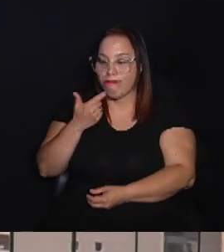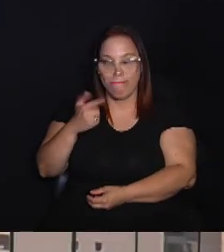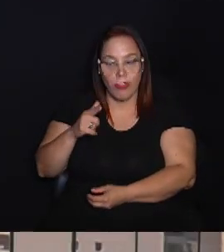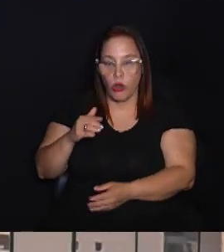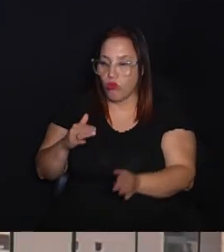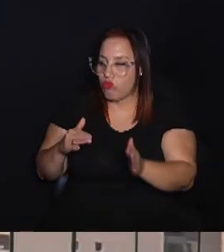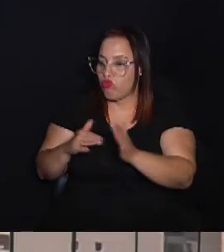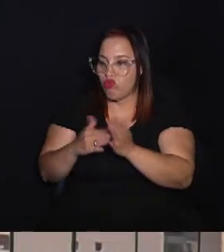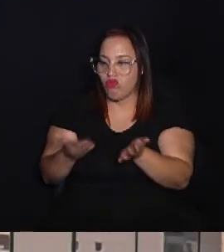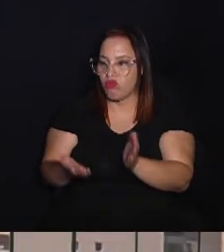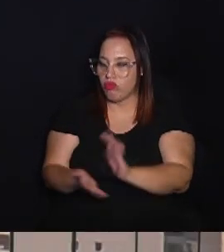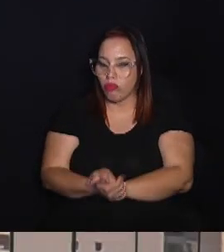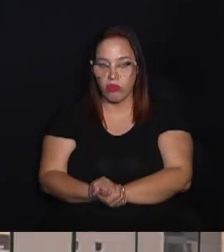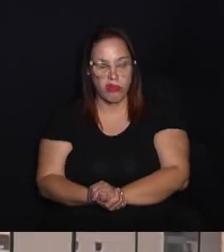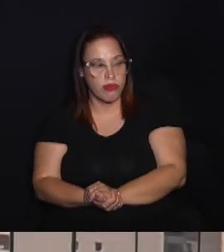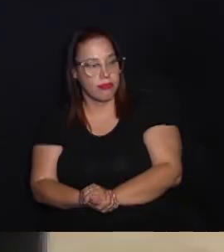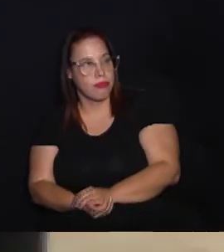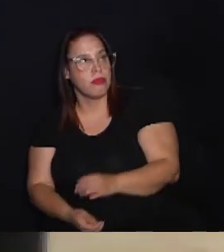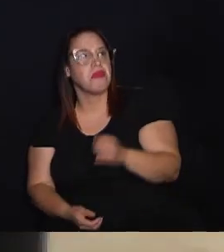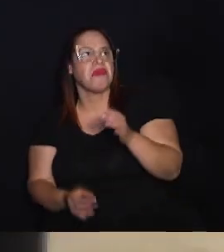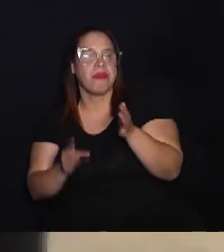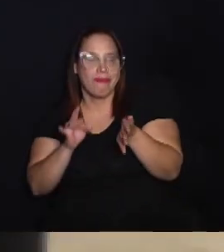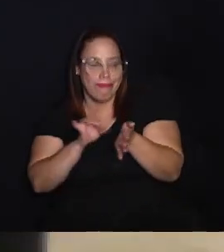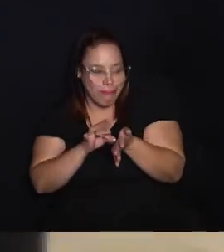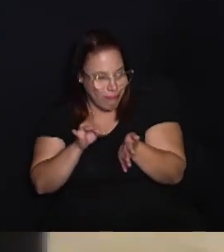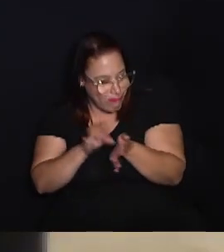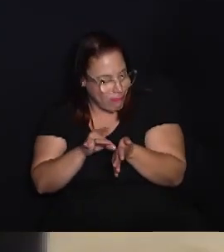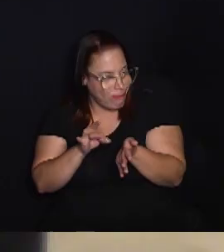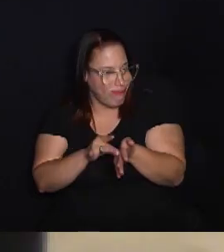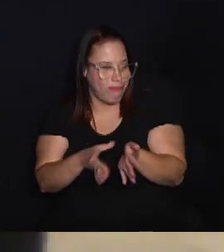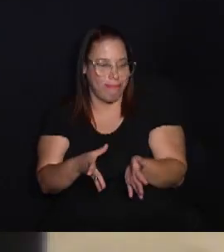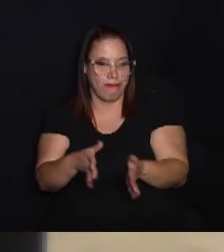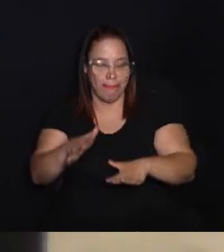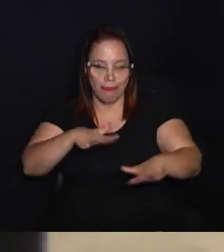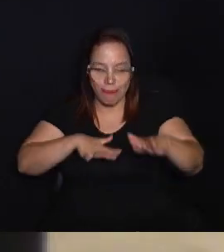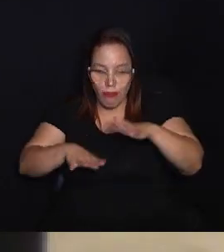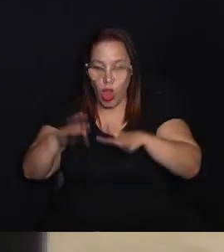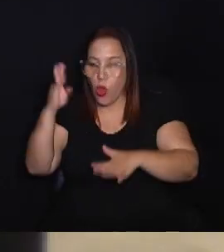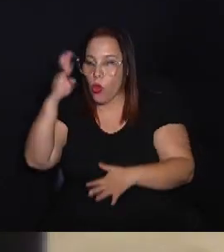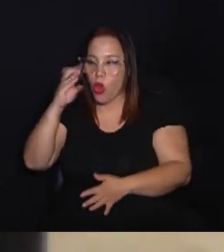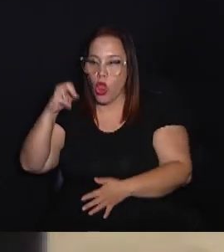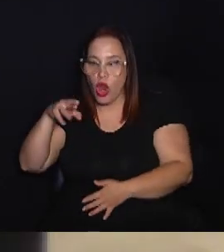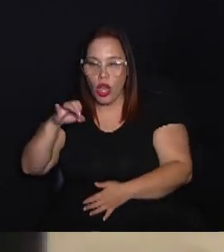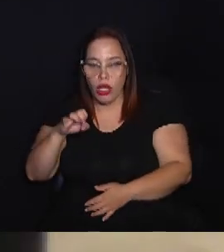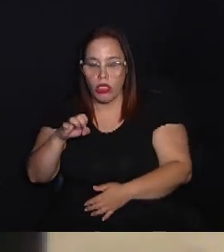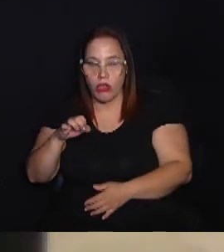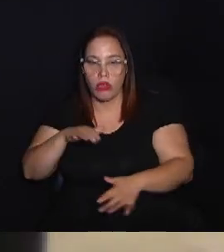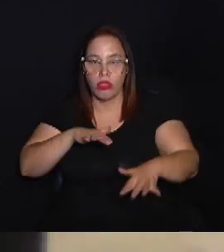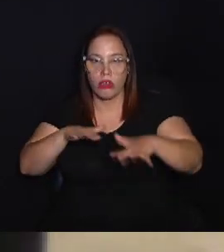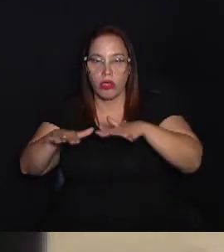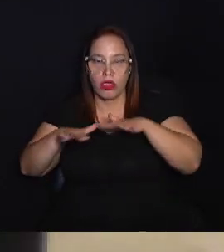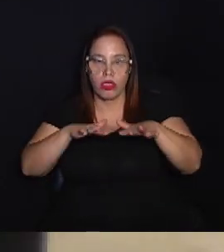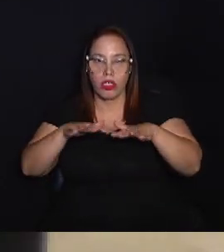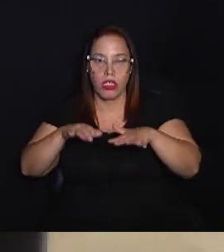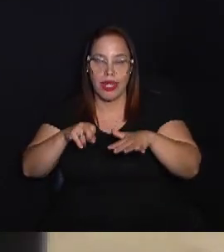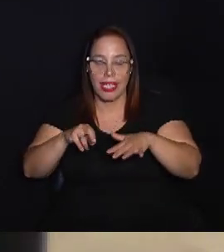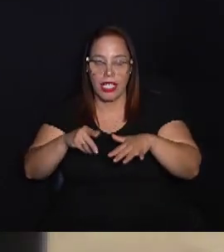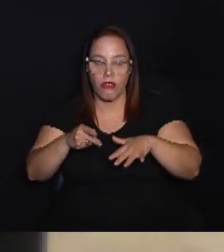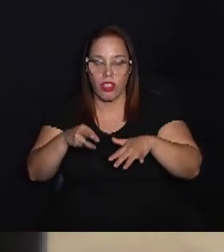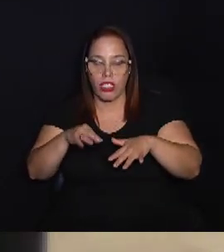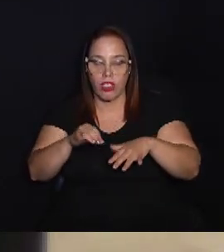por exemplo, que não têm acesso? Com certeza, com certeza. A gente tem regiões hoje no Brasil, no Nordeste, que já estão em um processo de